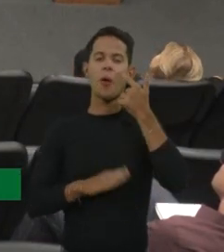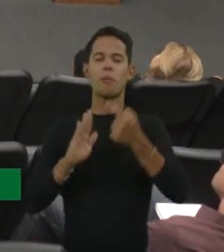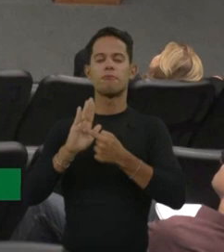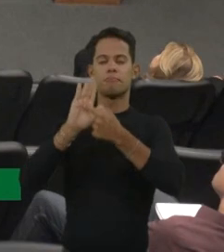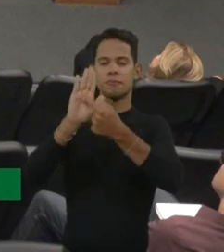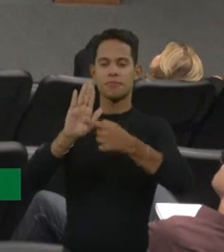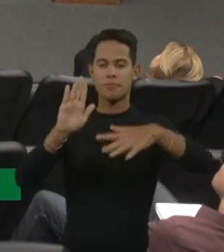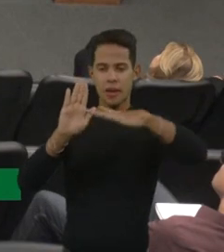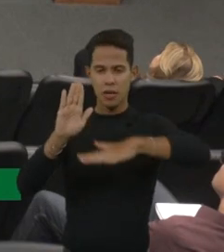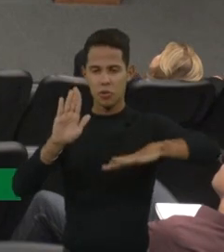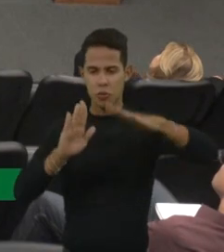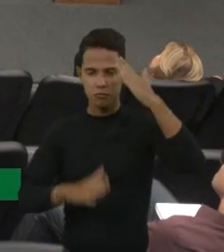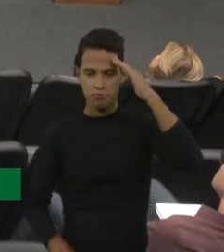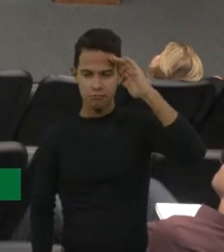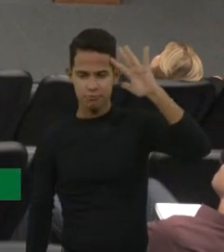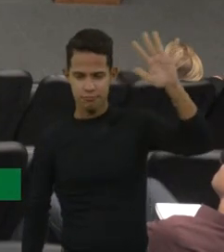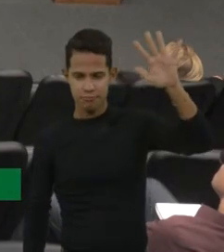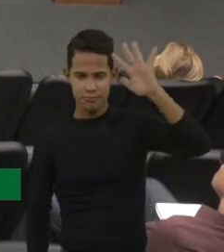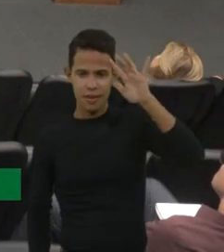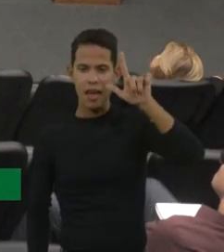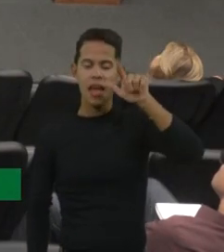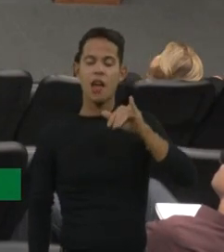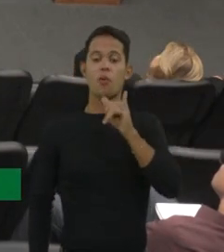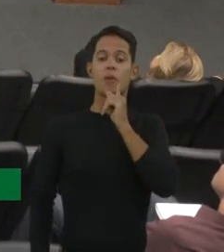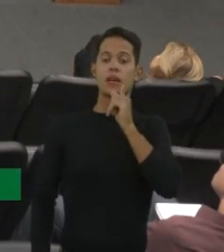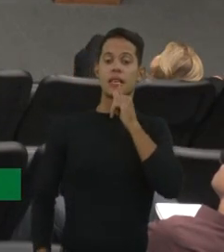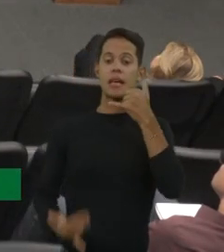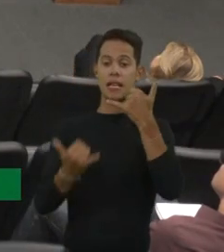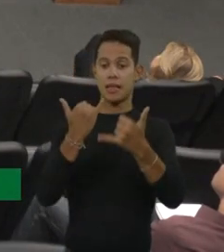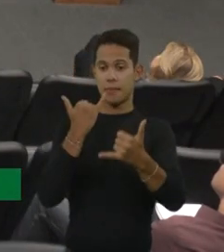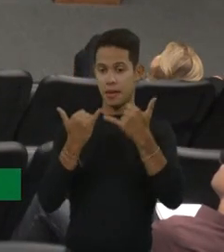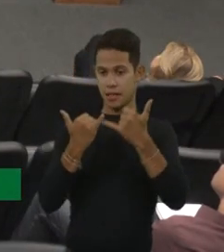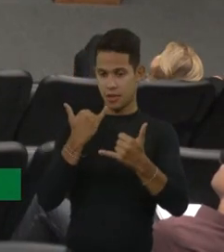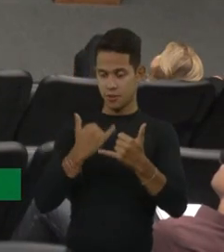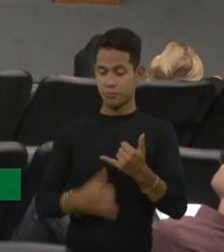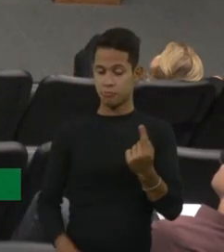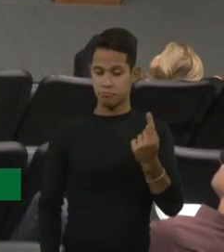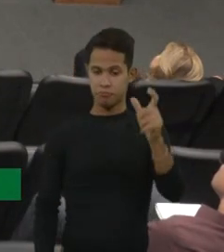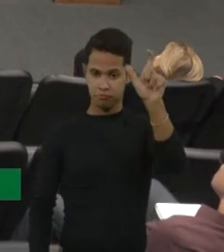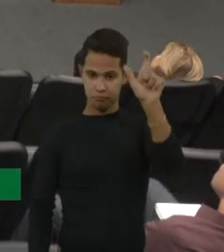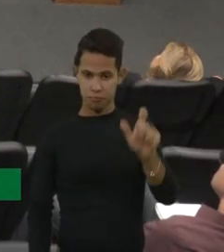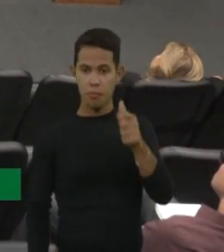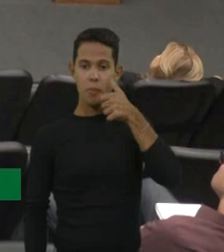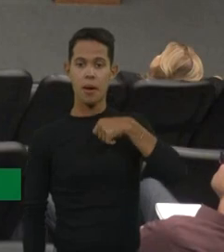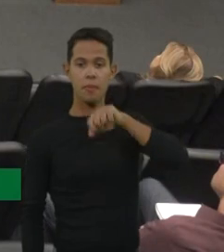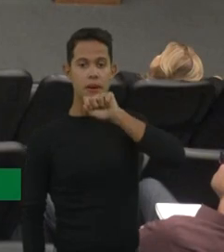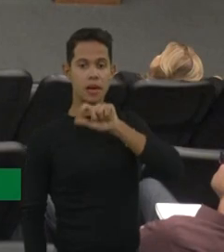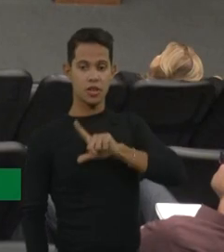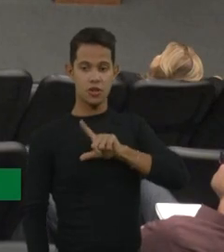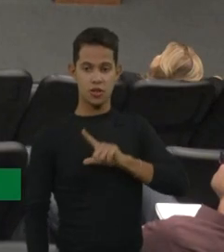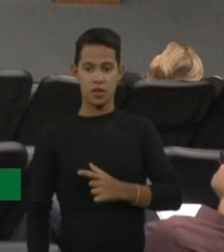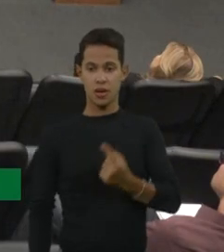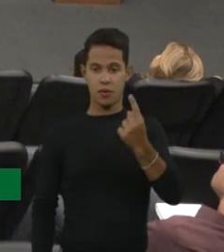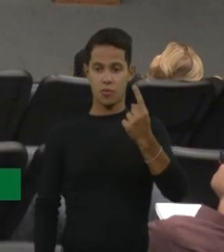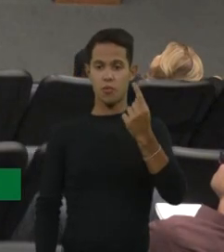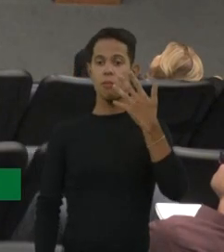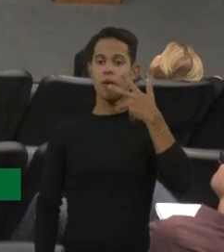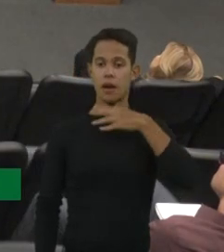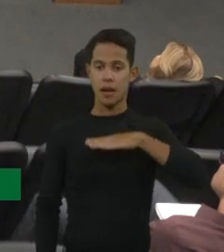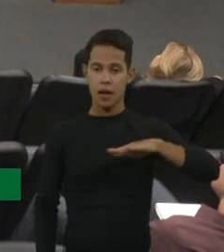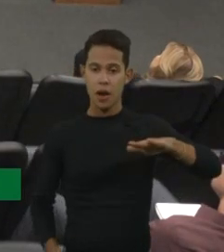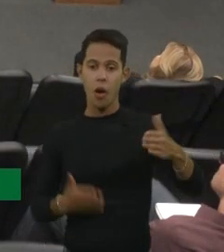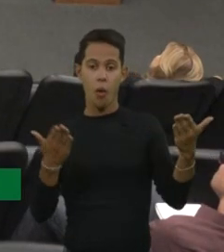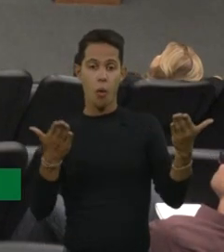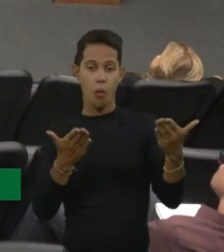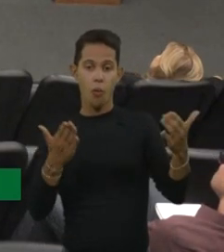eu coloco um outro exemplo que foi muito semelhante, então, essa mãe, aqui, ela tinha uma criança que hoje, ela